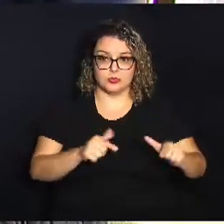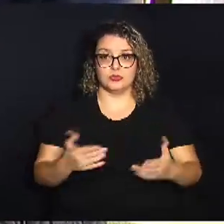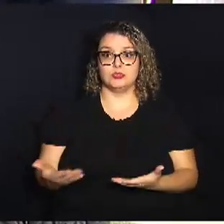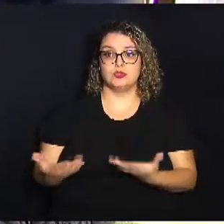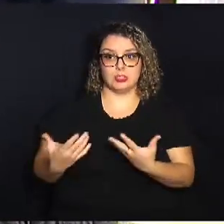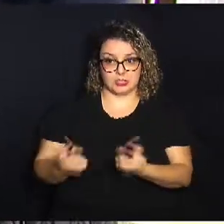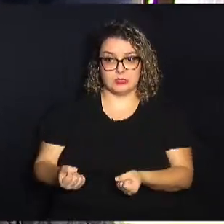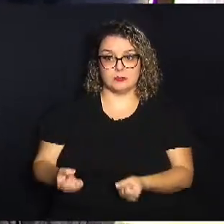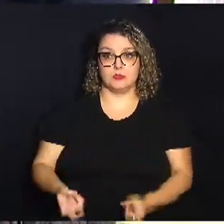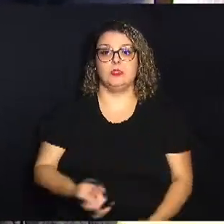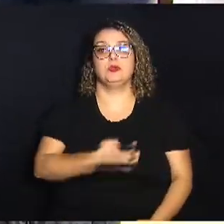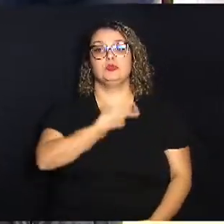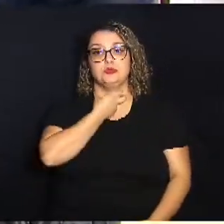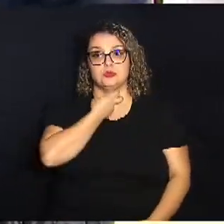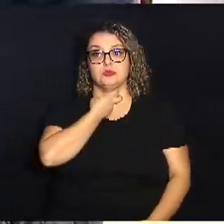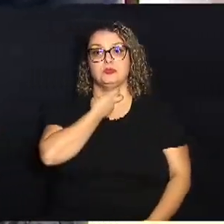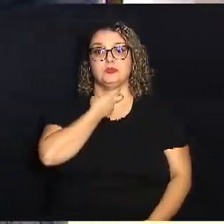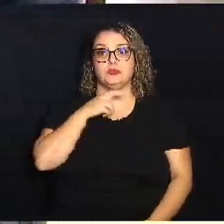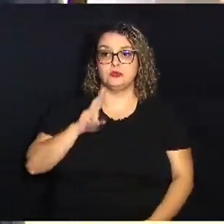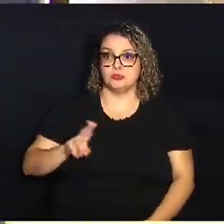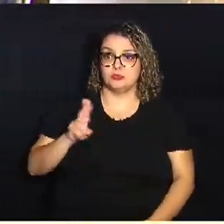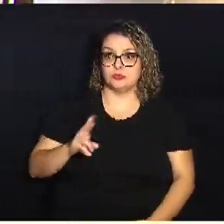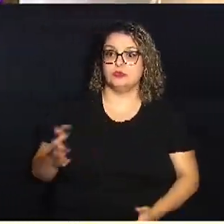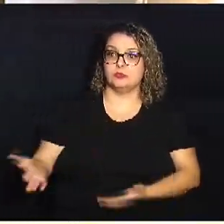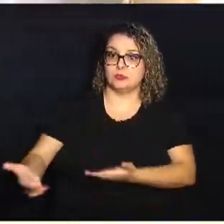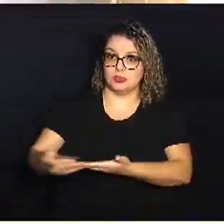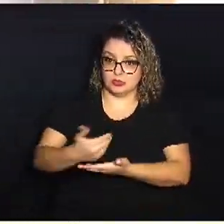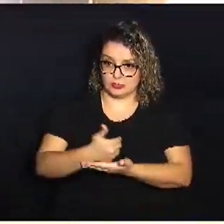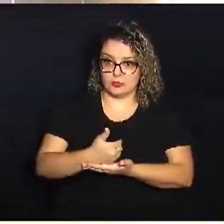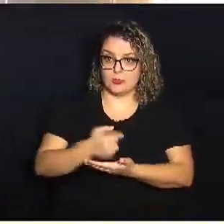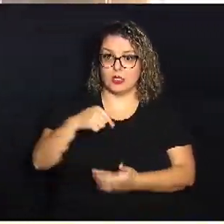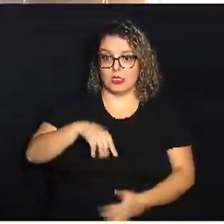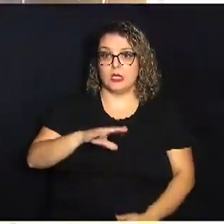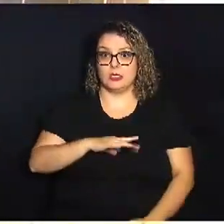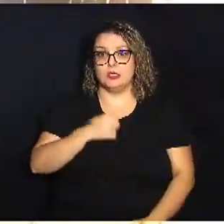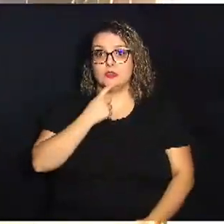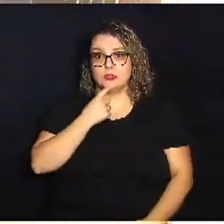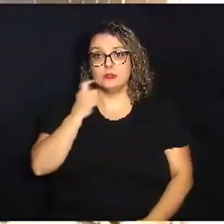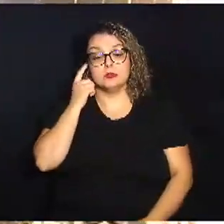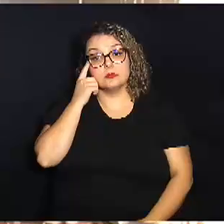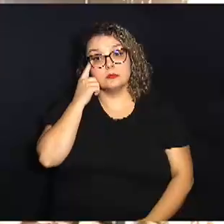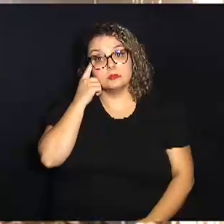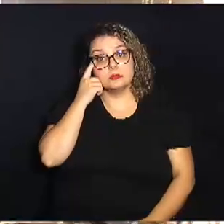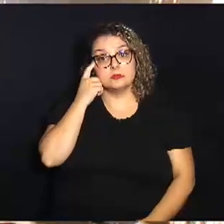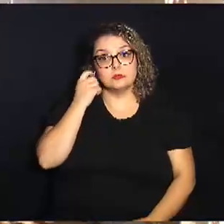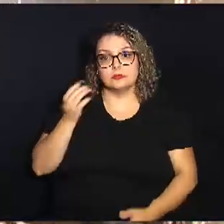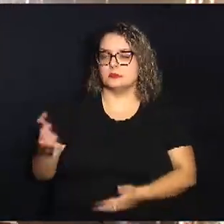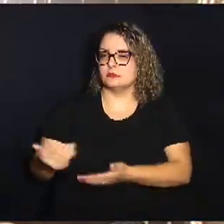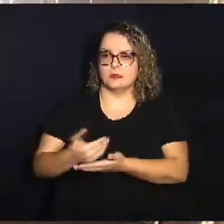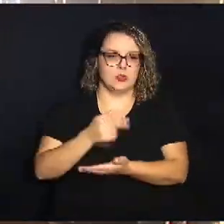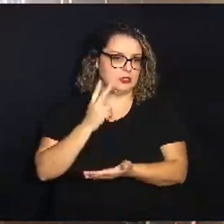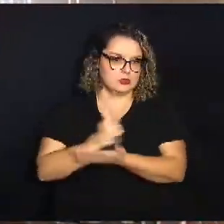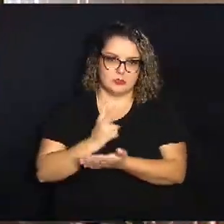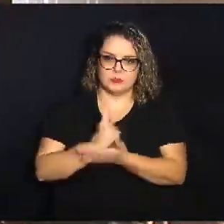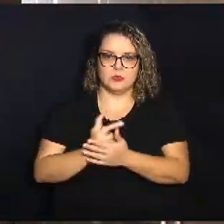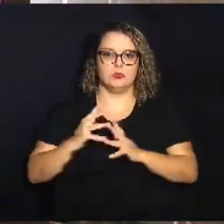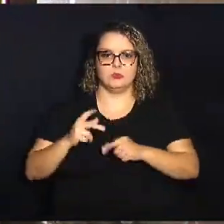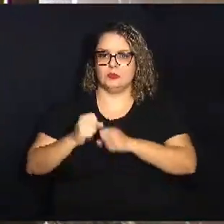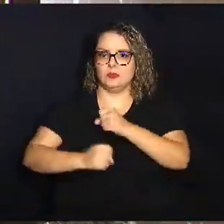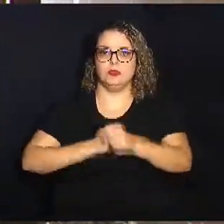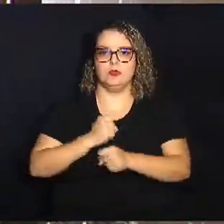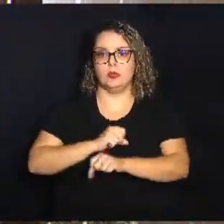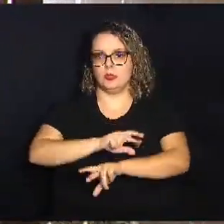morcegos, otimizando o nosso recolhimento aqui no município. A gente recolhe constantemente, todo ano, vários